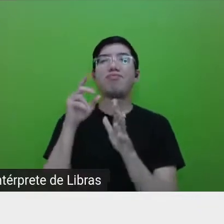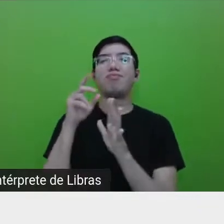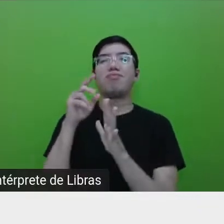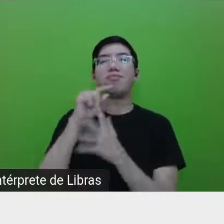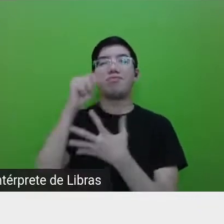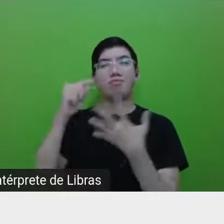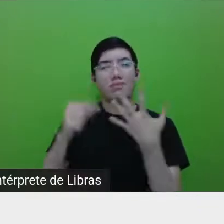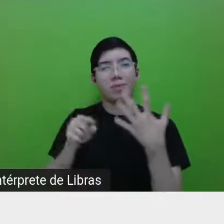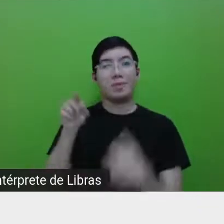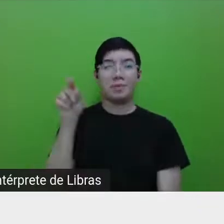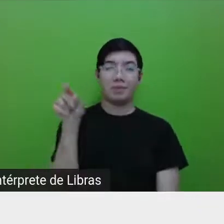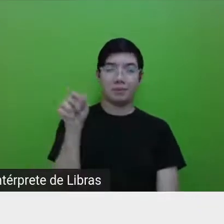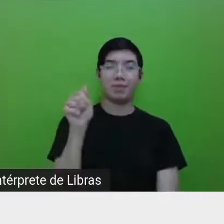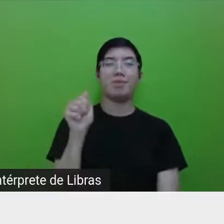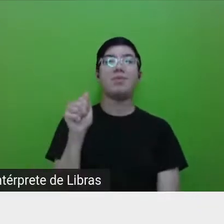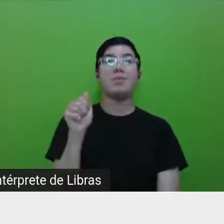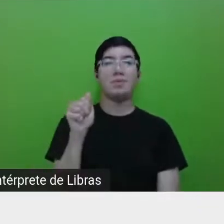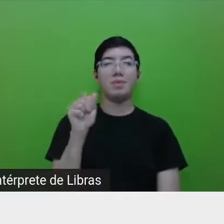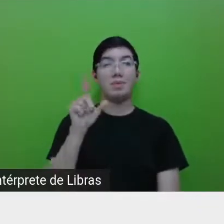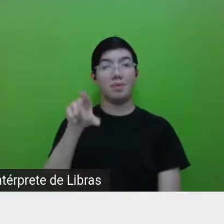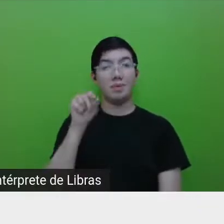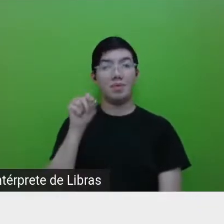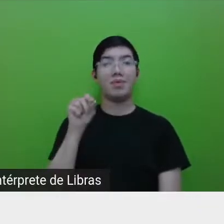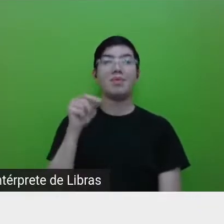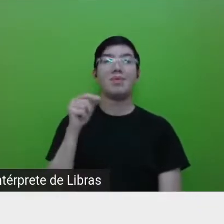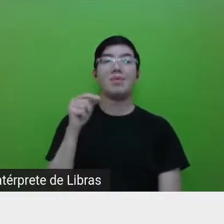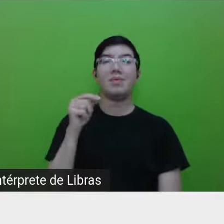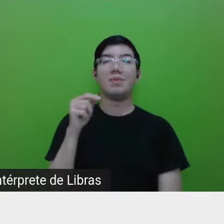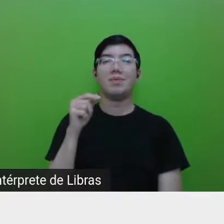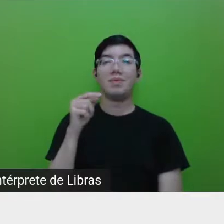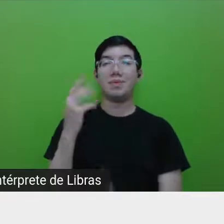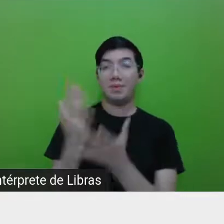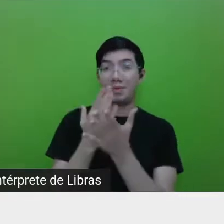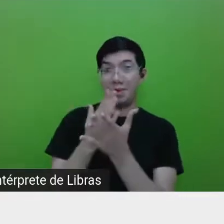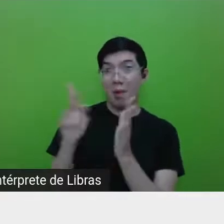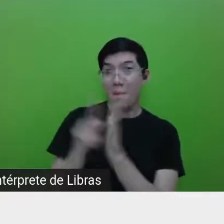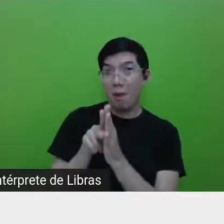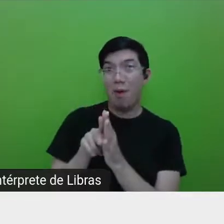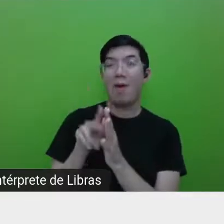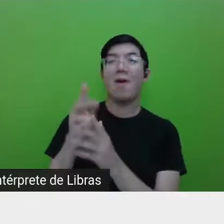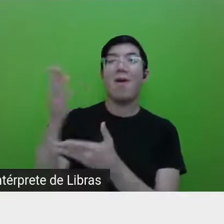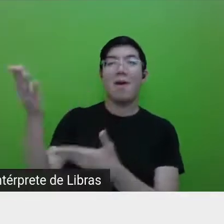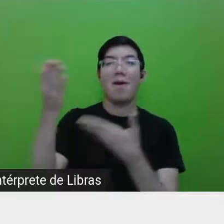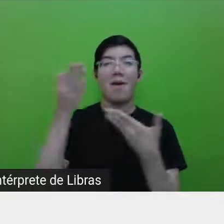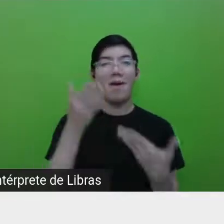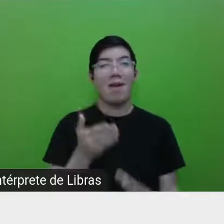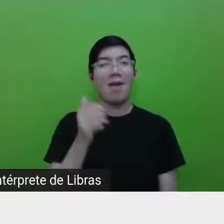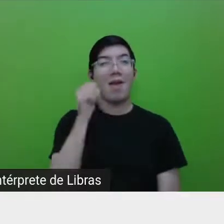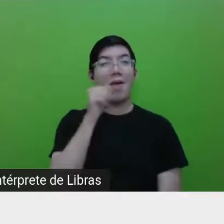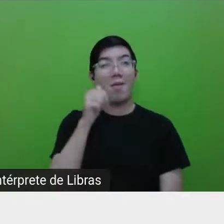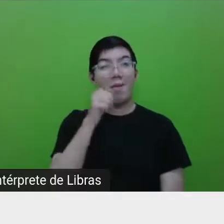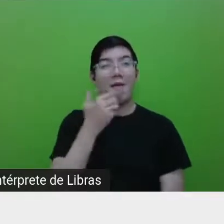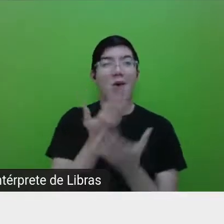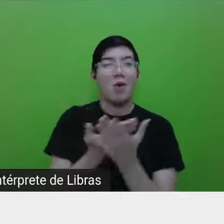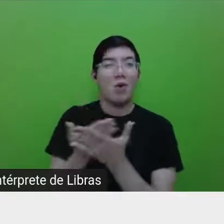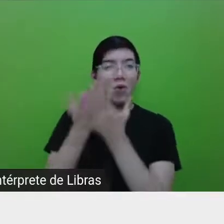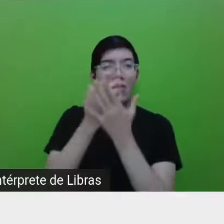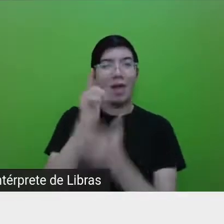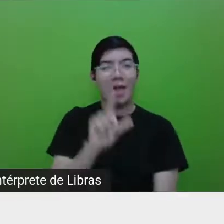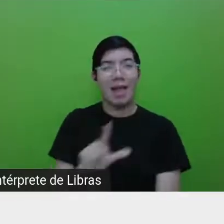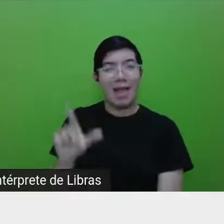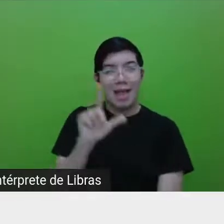vou chamar aqui uma pessoa muito sabida, muito dedicada a estudar literatura e